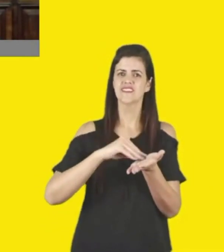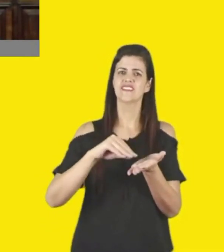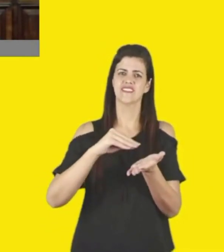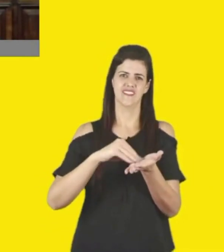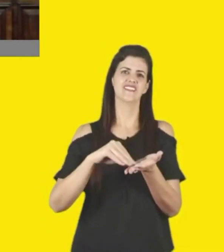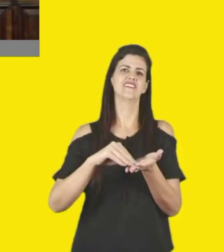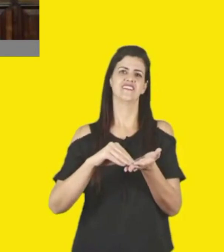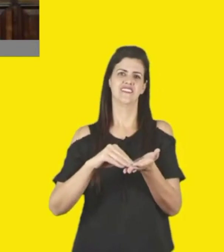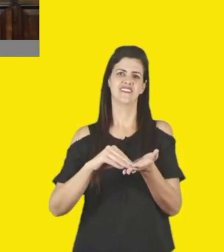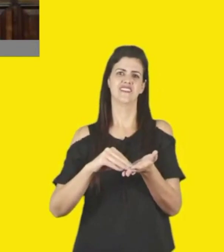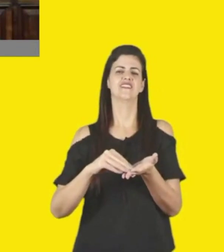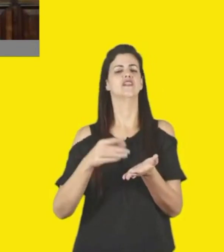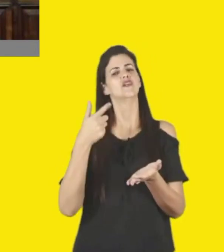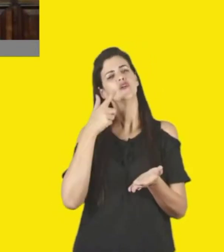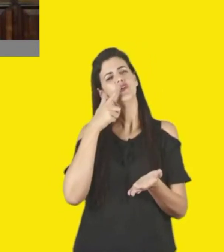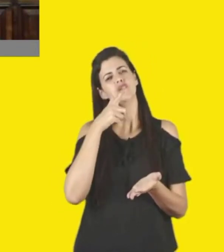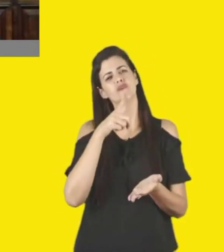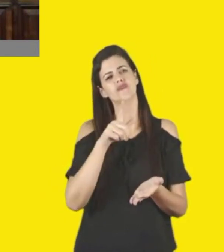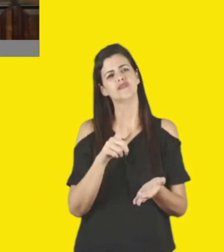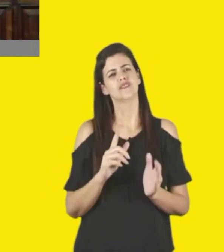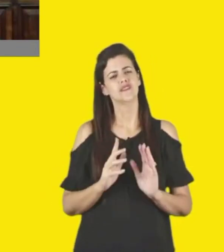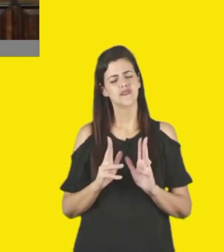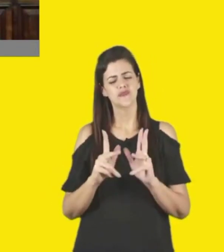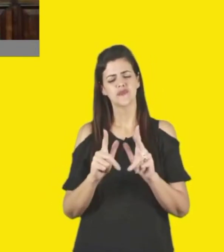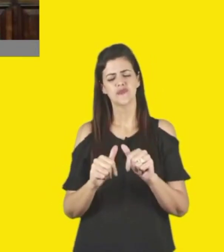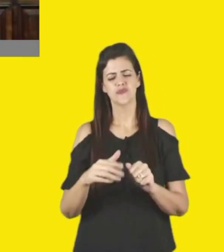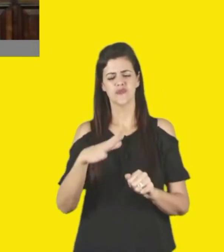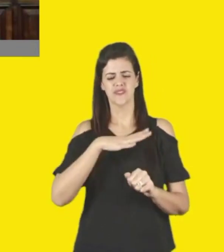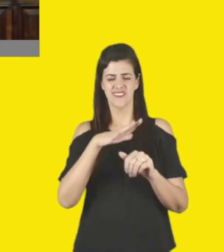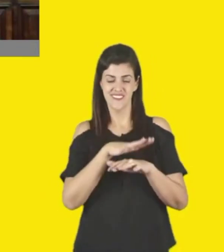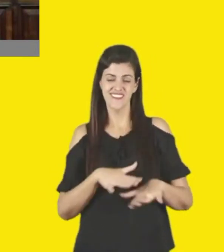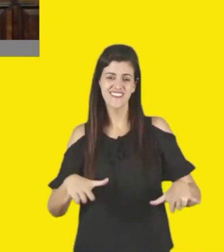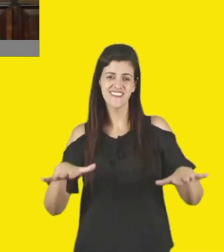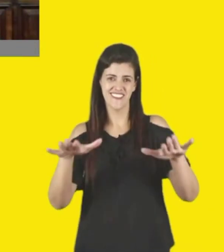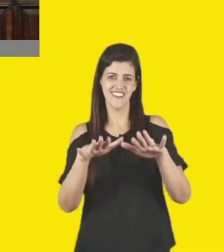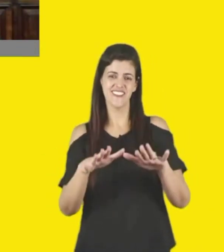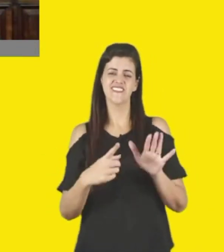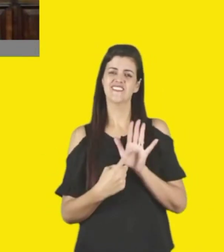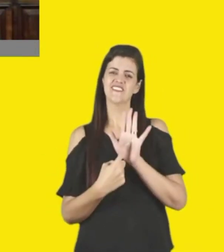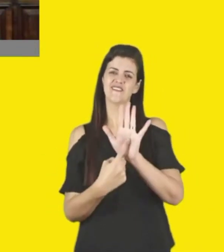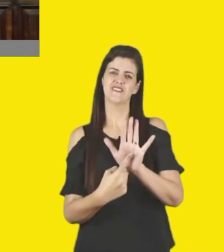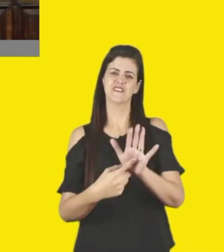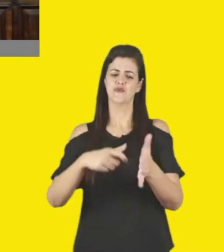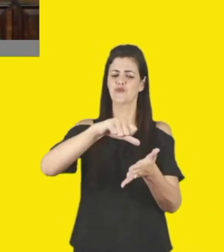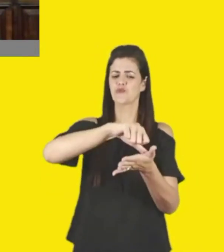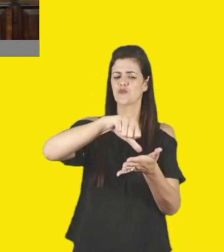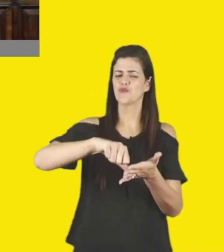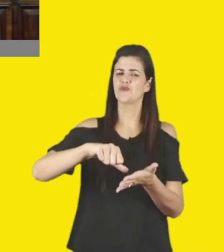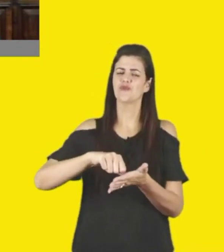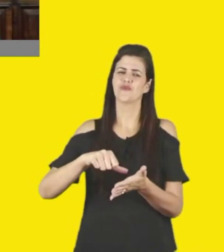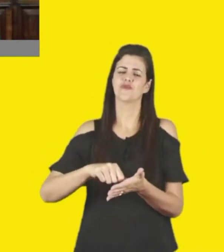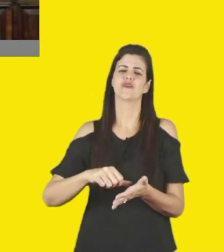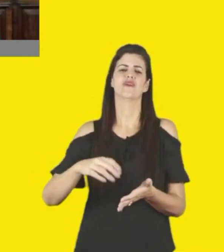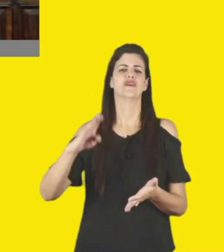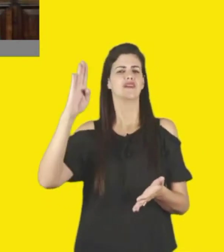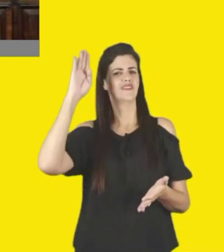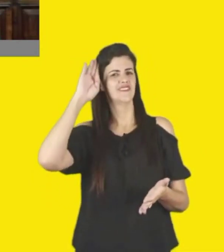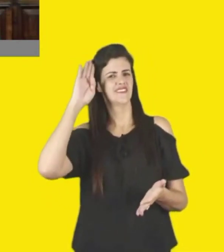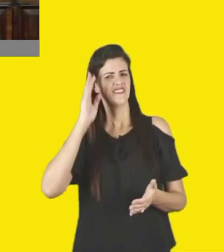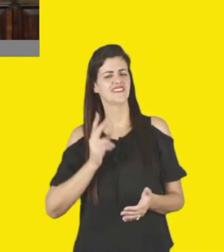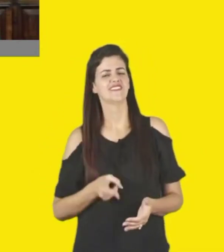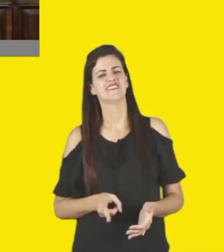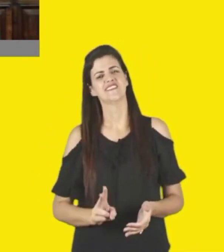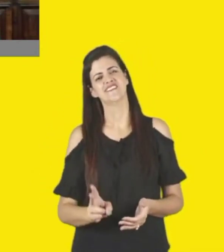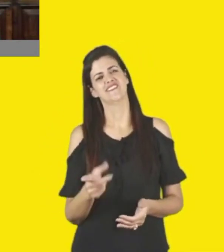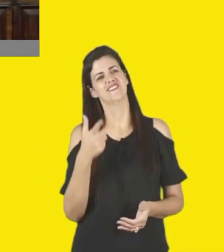possamos chegar a todas essas outras cidades, e sim, vamos lá, vamos chegar nesses 300, é a